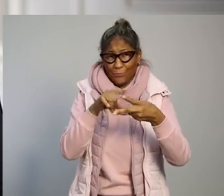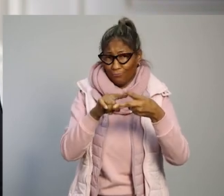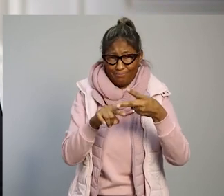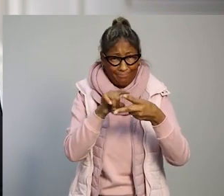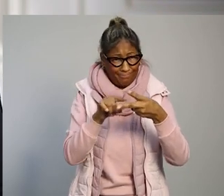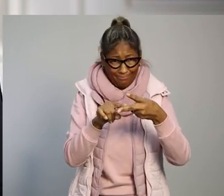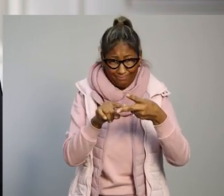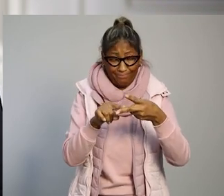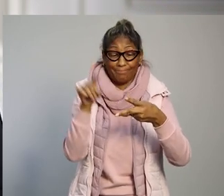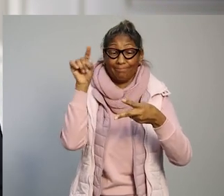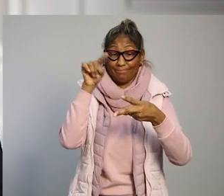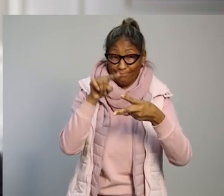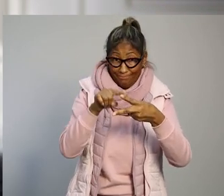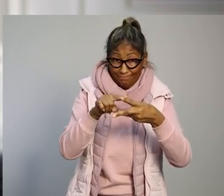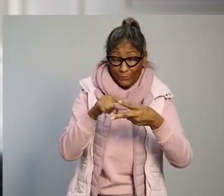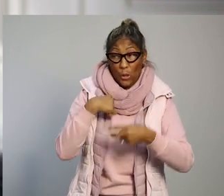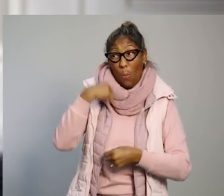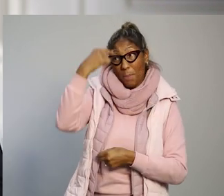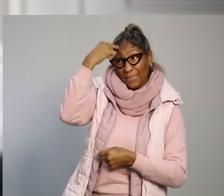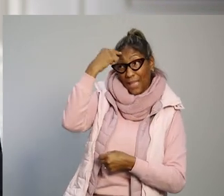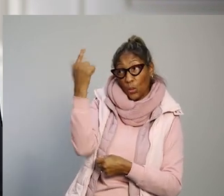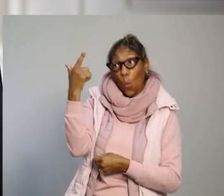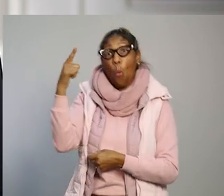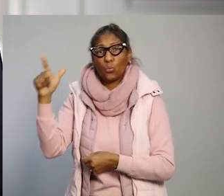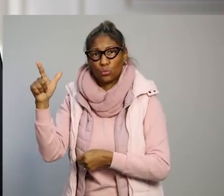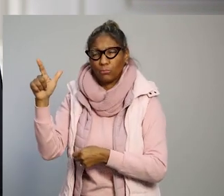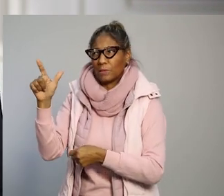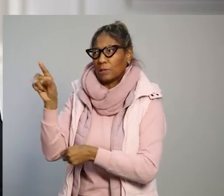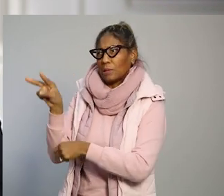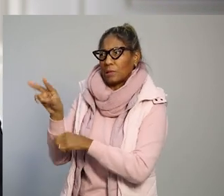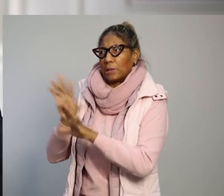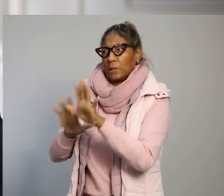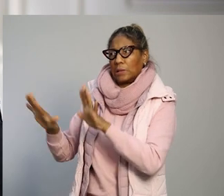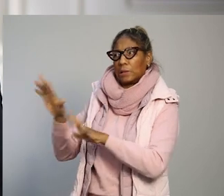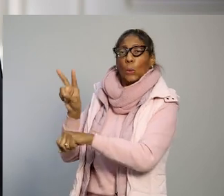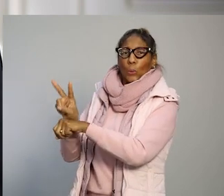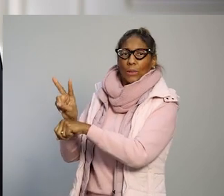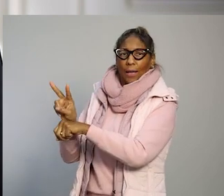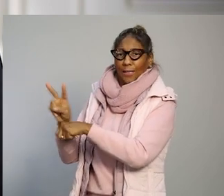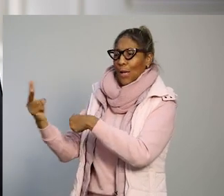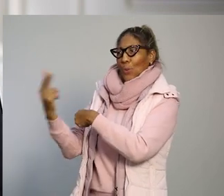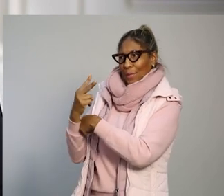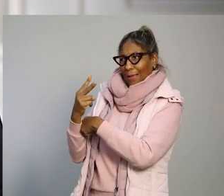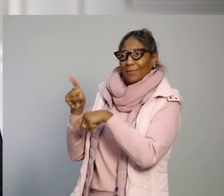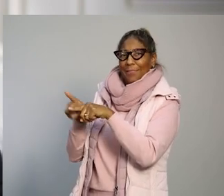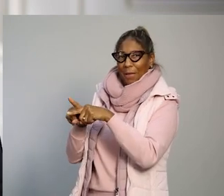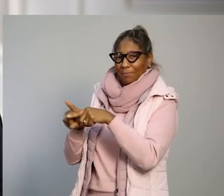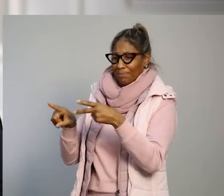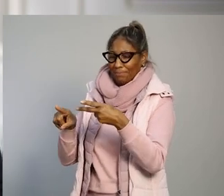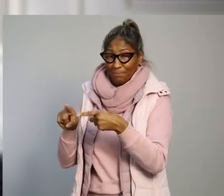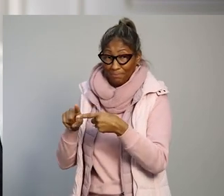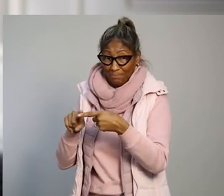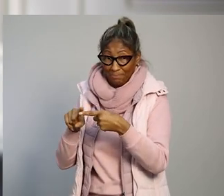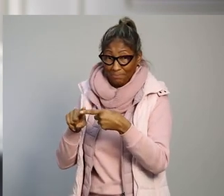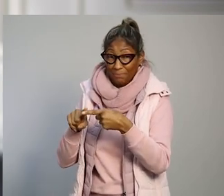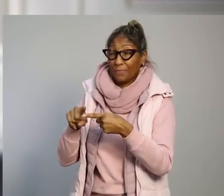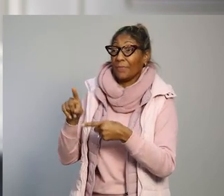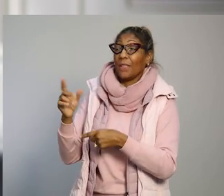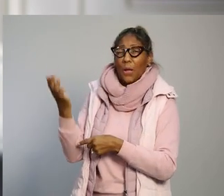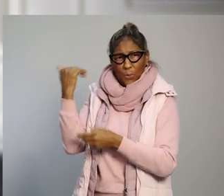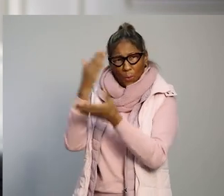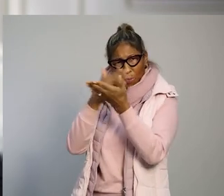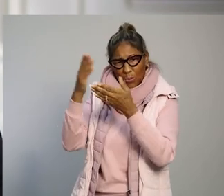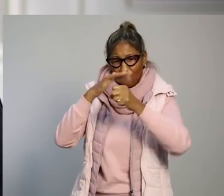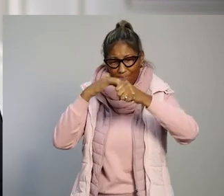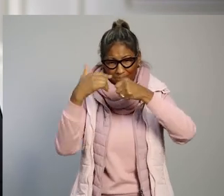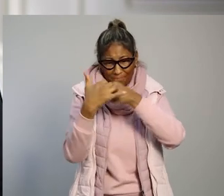estão ao alcance de todos. A solidariedade e a racionalidade. No início da jornada